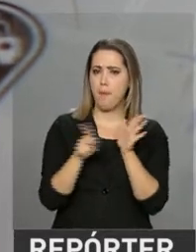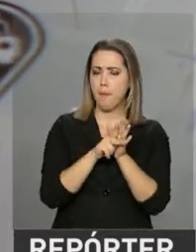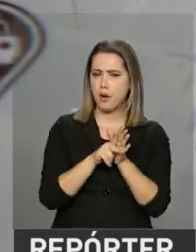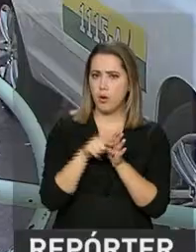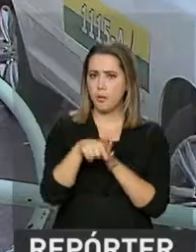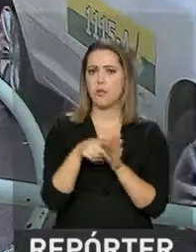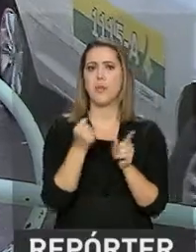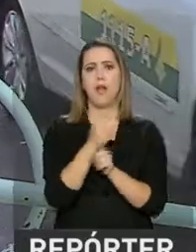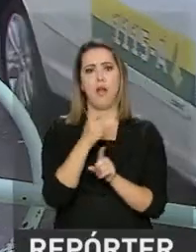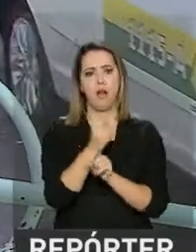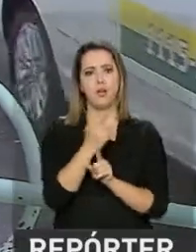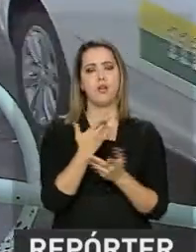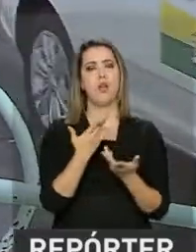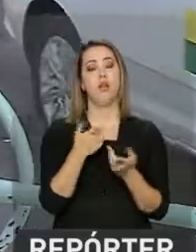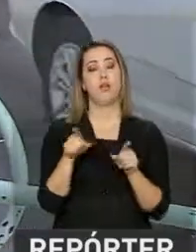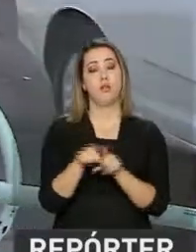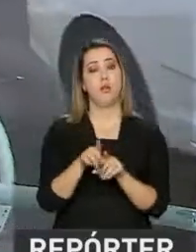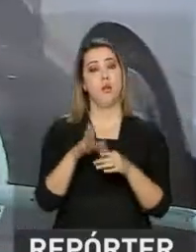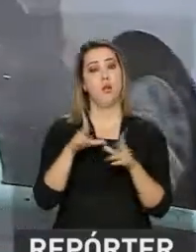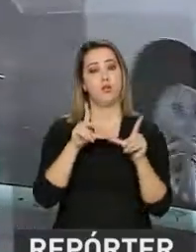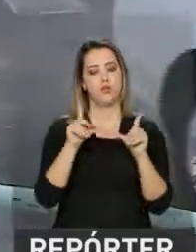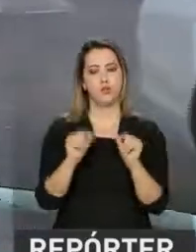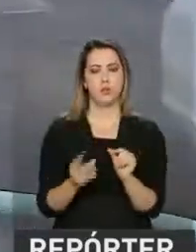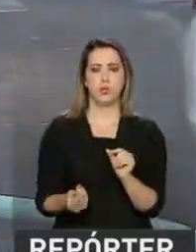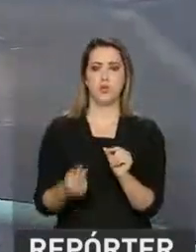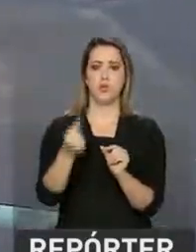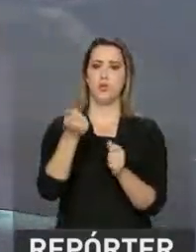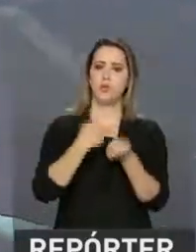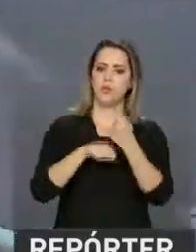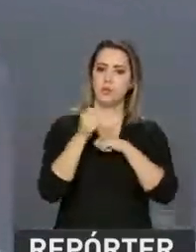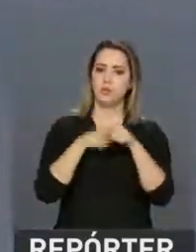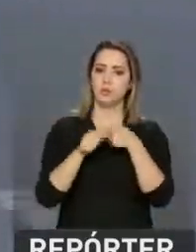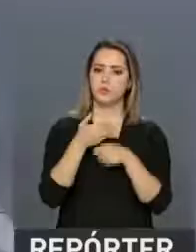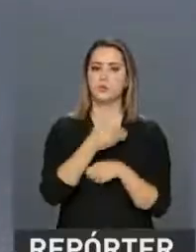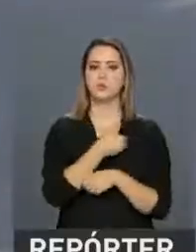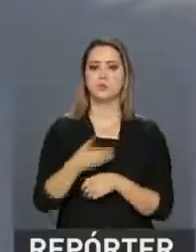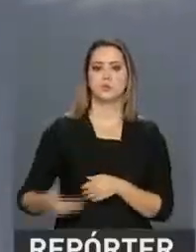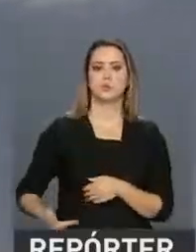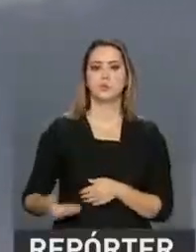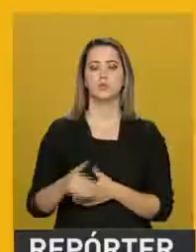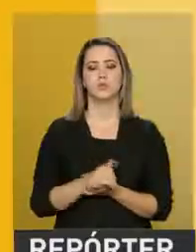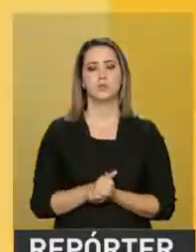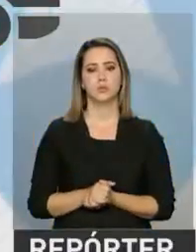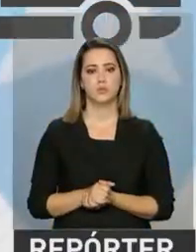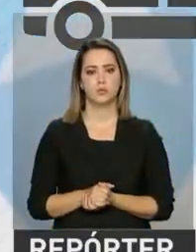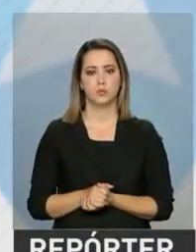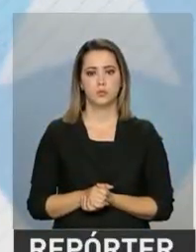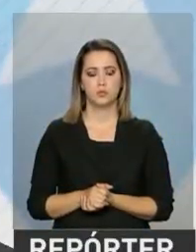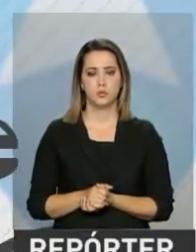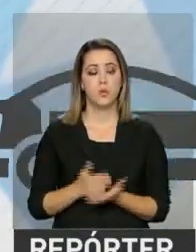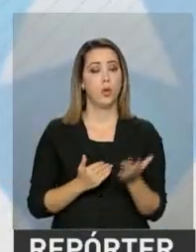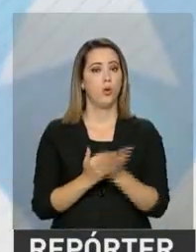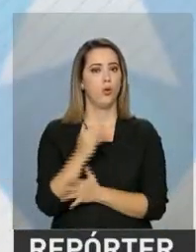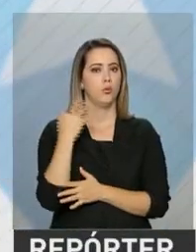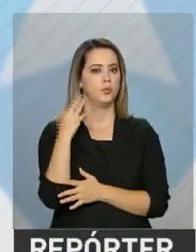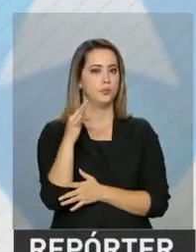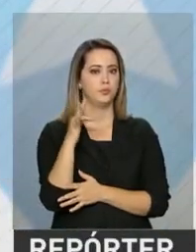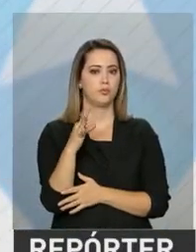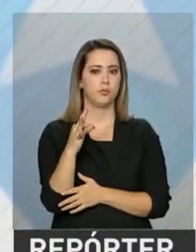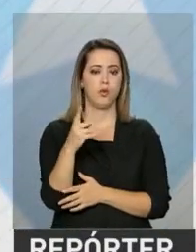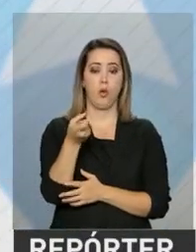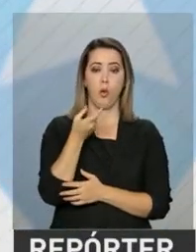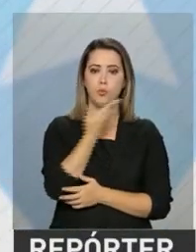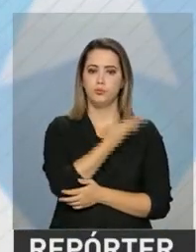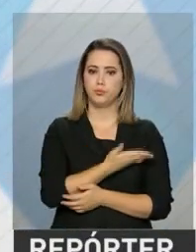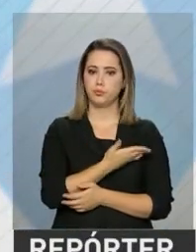locados por táxi, reduzindo custos e levando economia para os cofres públicos. Desde fevereiro, quando o Taxi